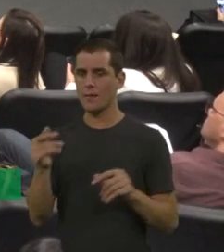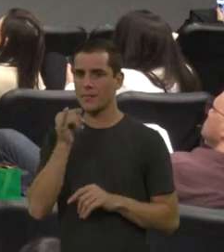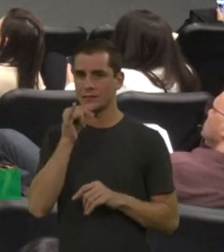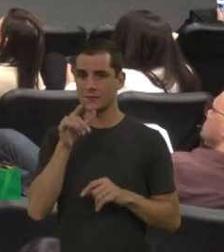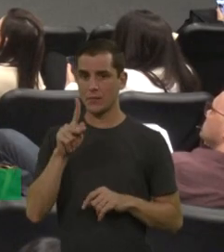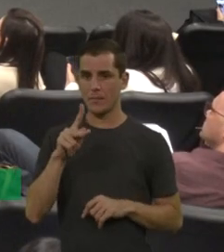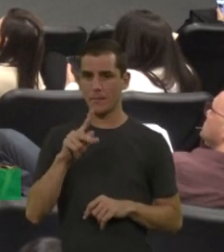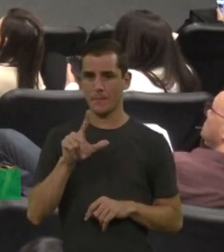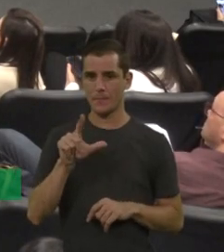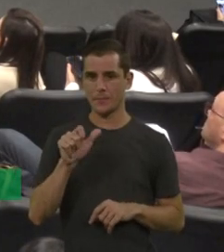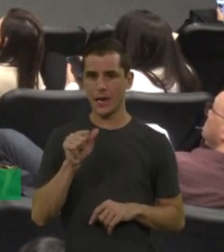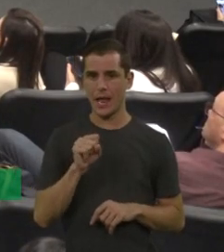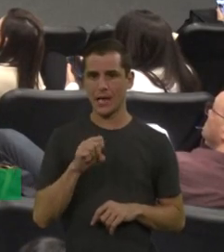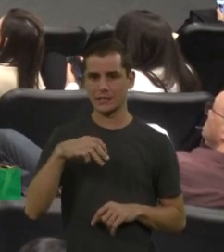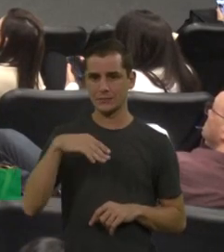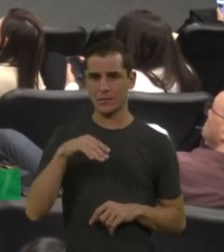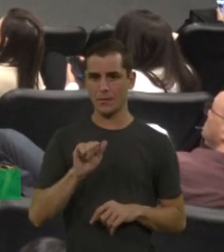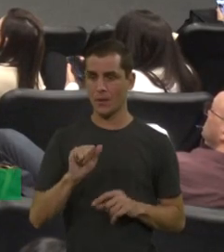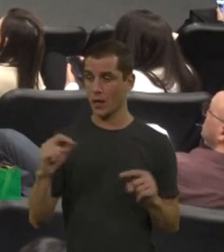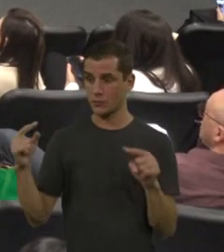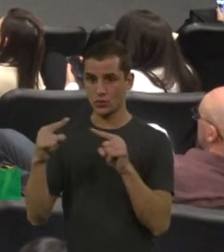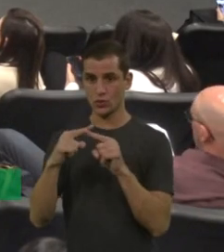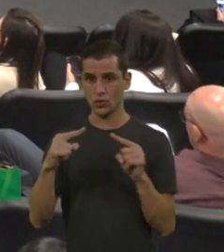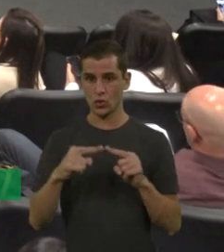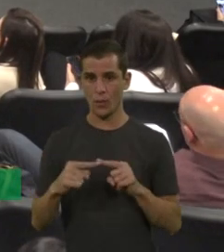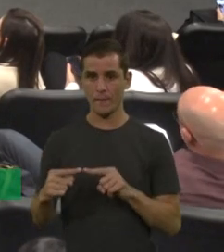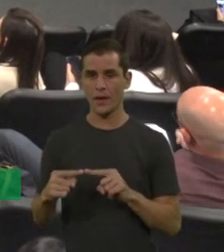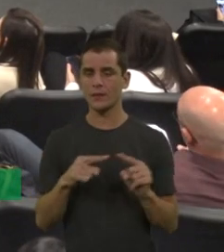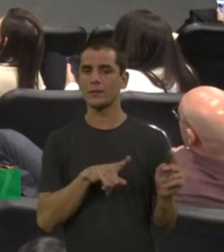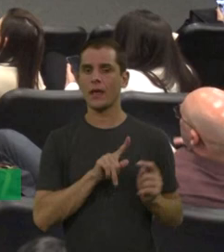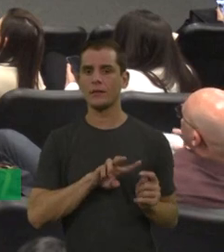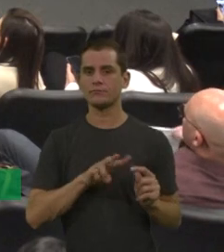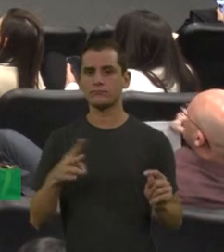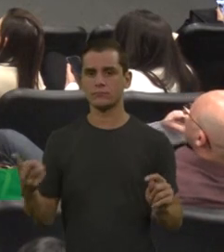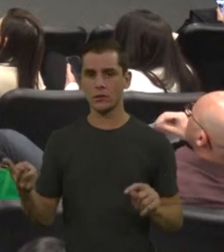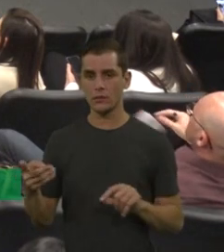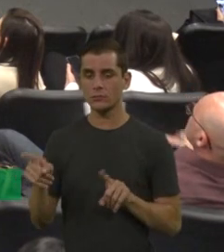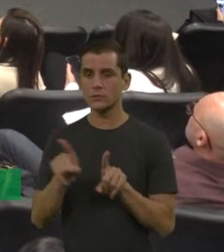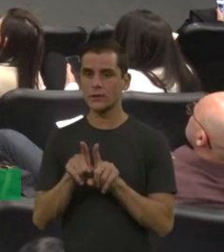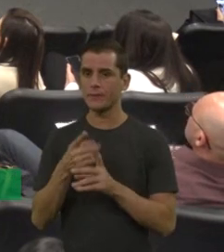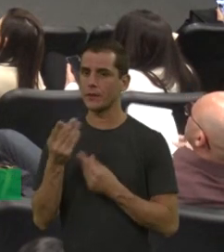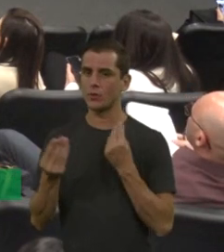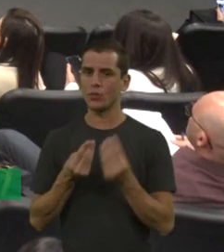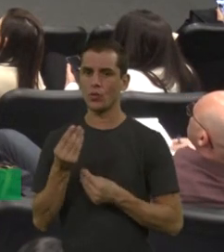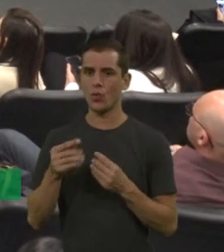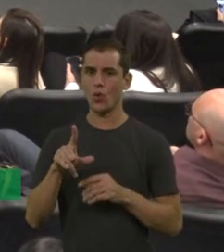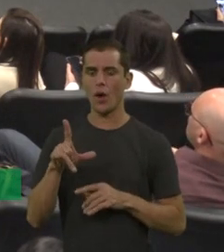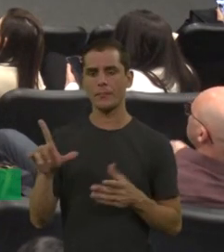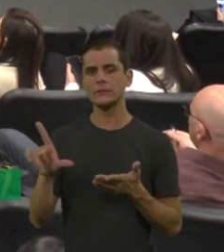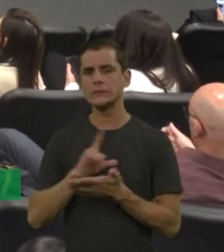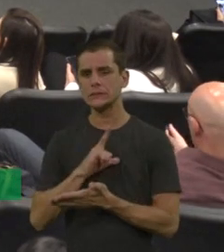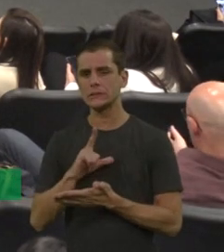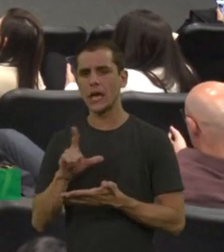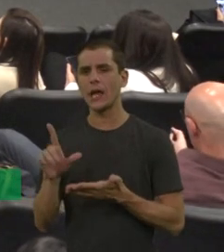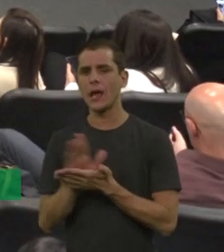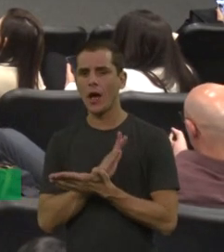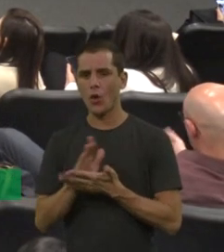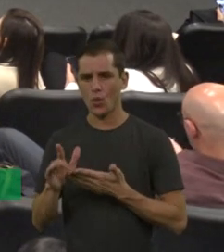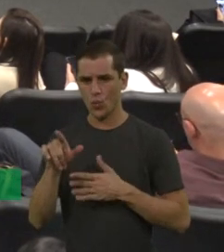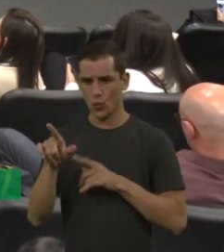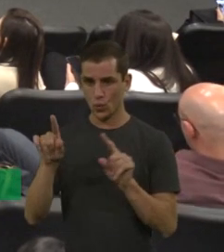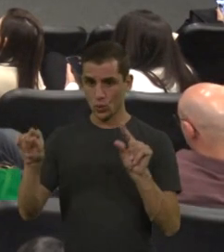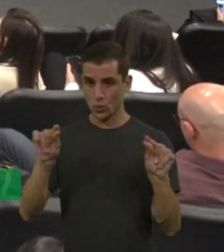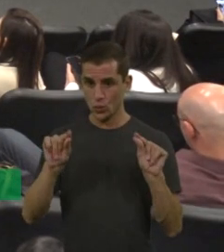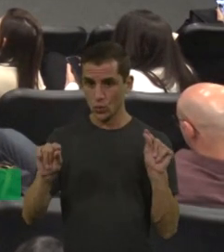de meia-vida estendida. E a gente já tem anticorpo monoclonal, para alguns casos bem selecionados, que são anticorpos que